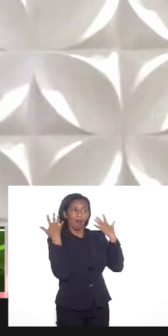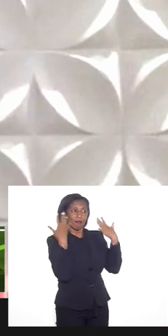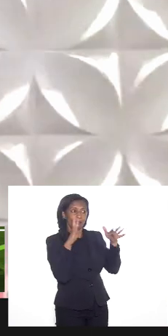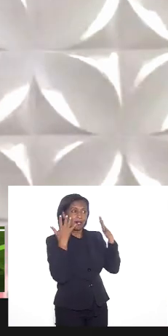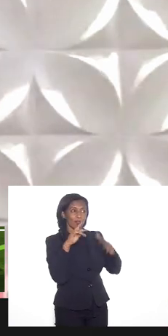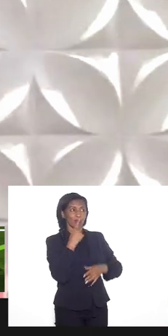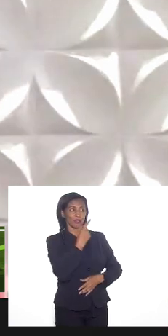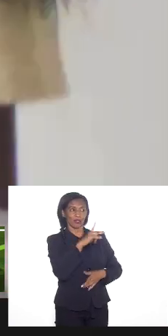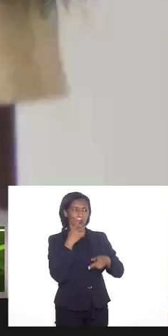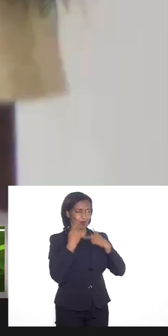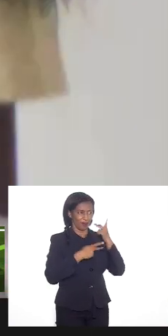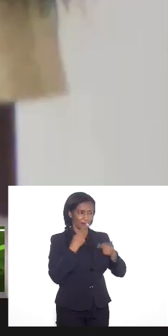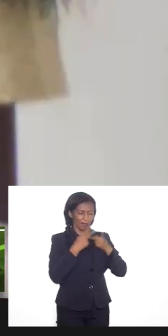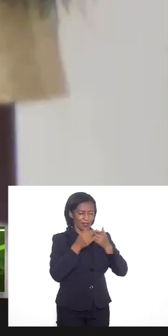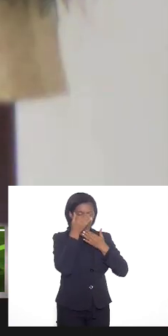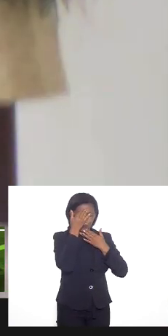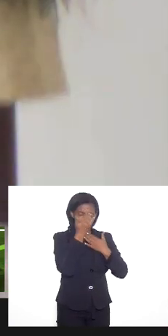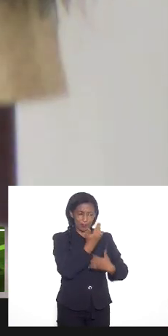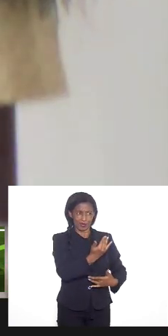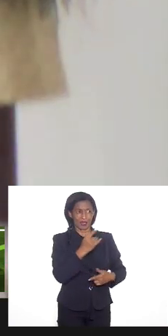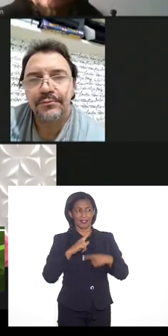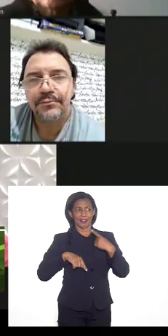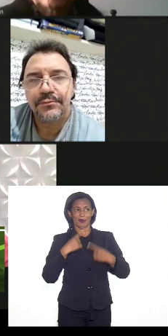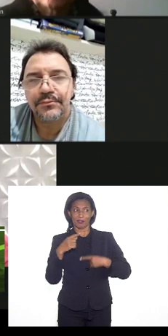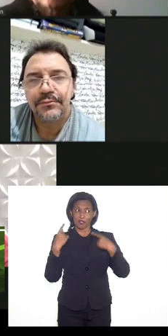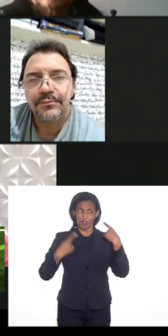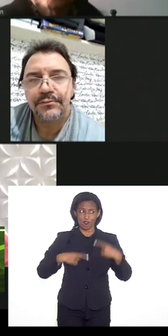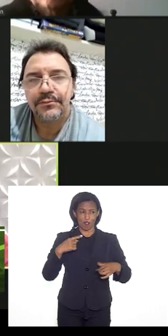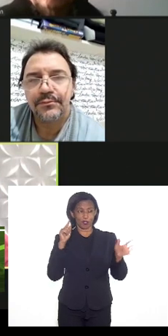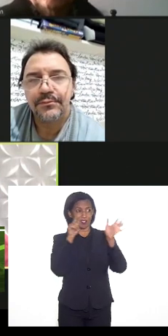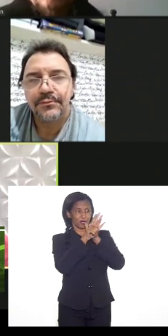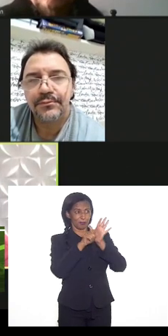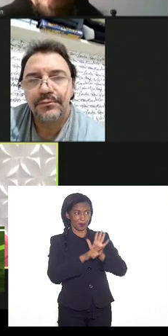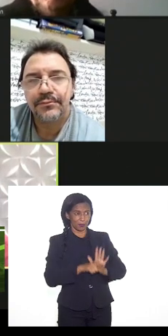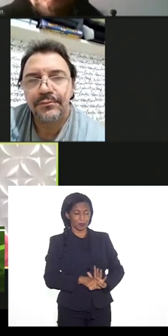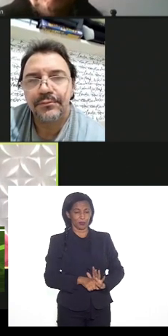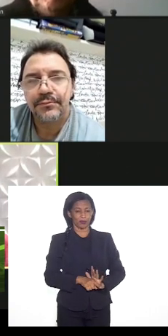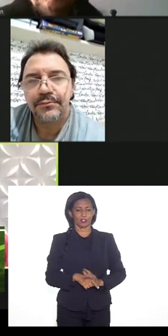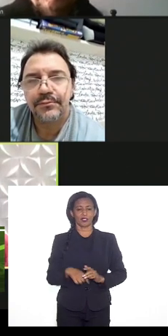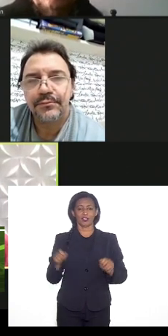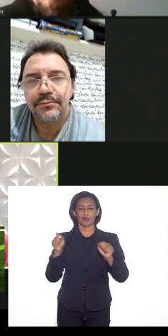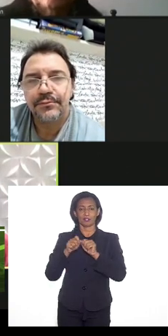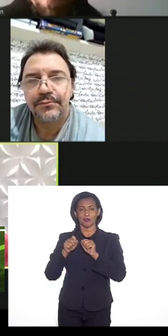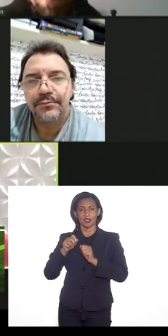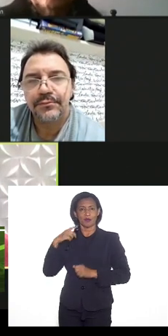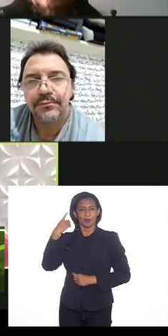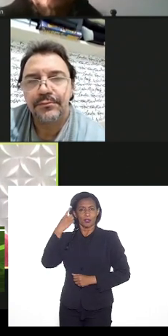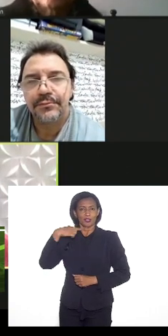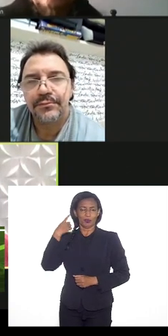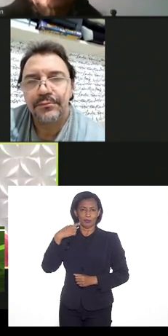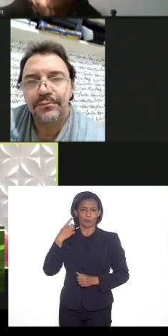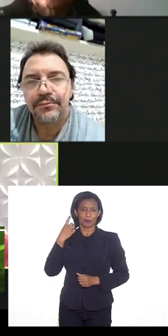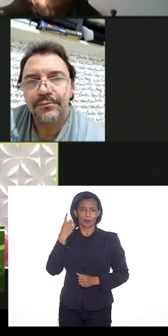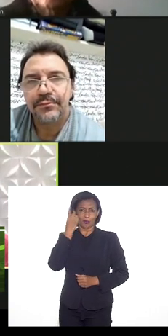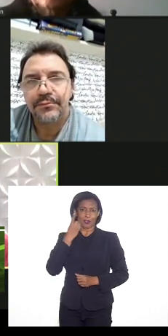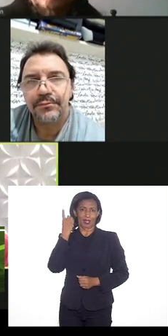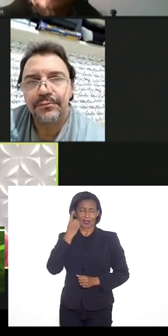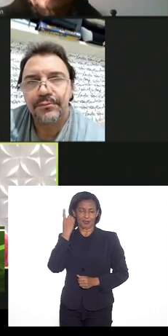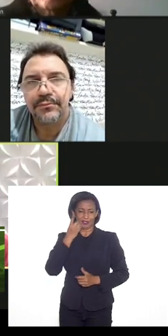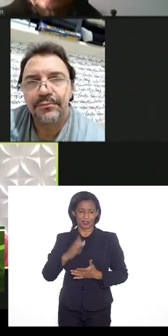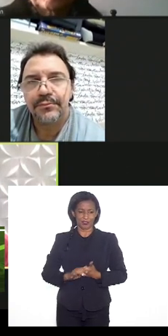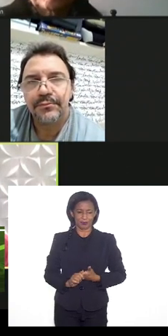ponderações. Obrigada. A volta ao debate na rodada de perguntas feitas pelos deputados. Eu queria, então,